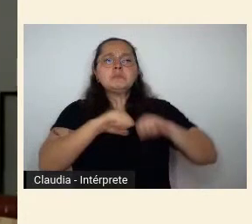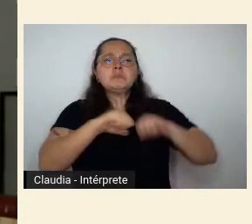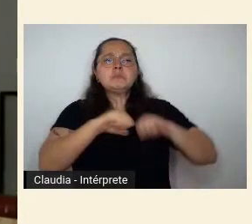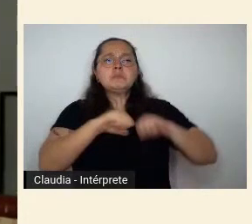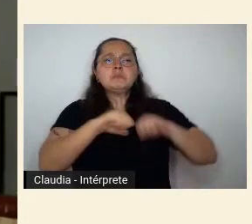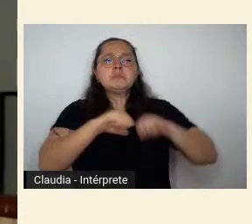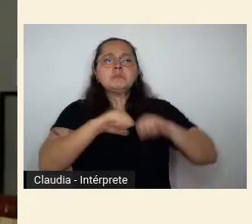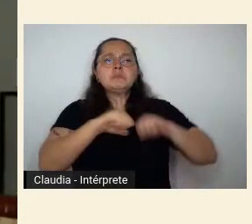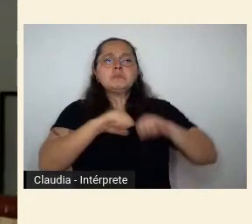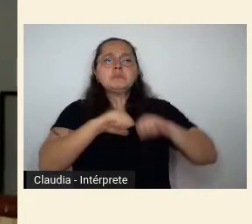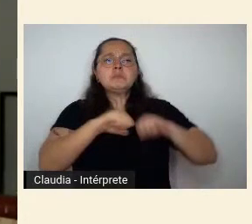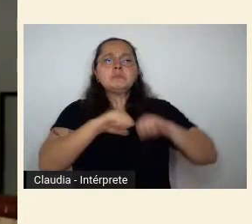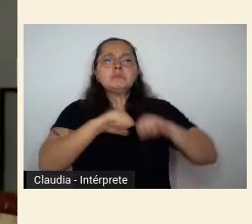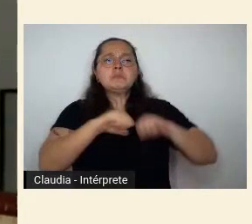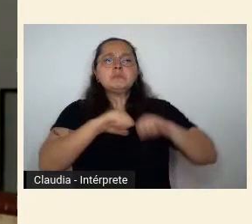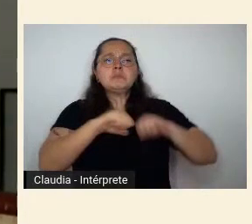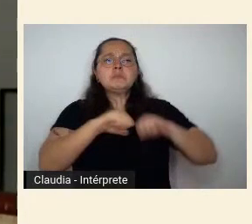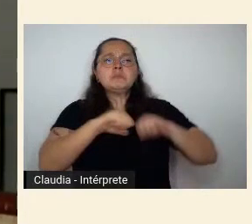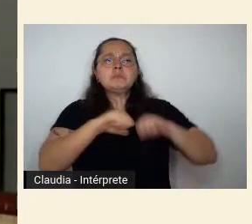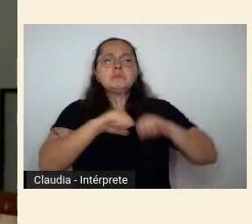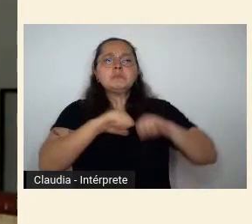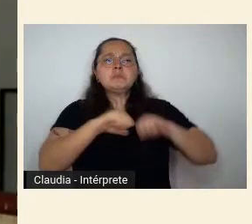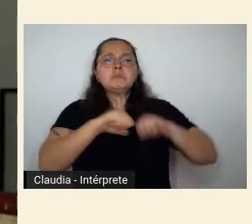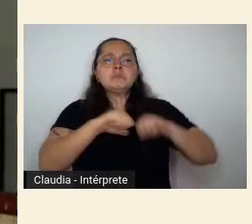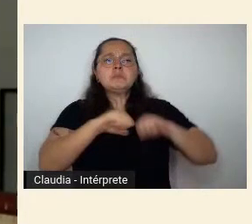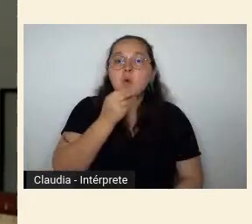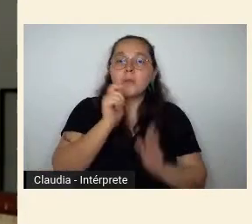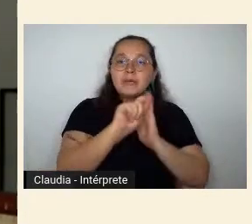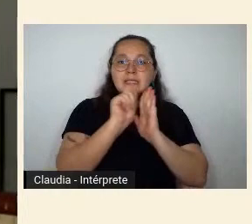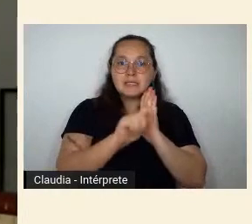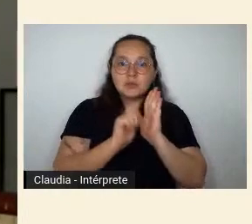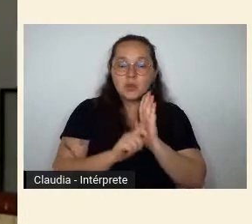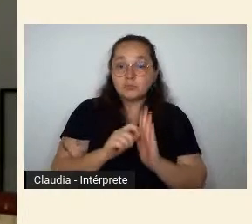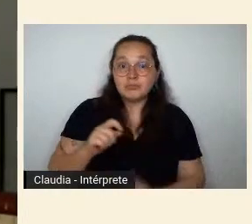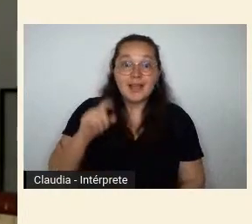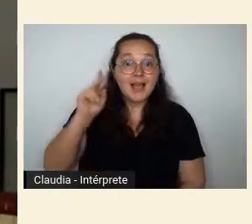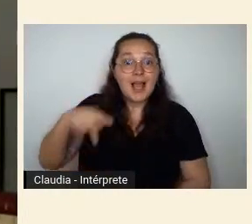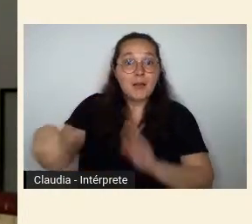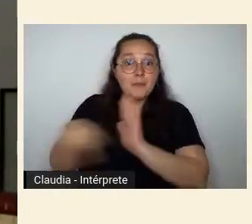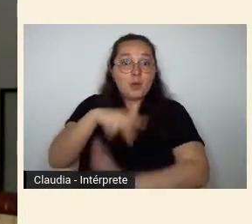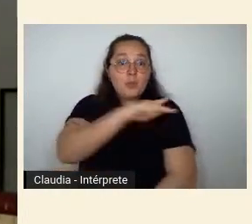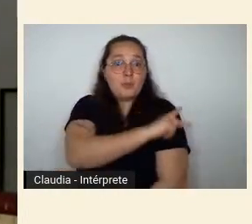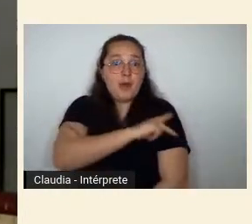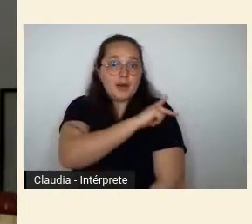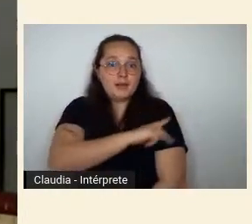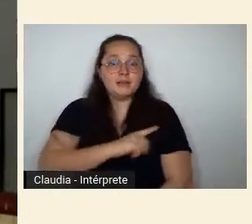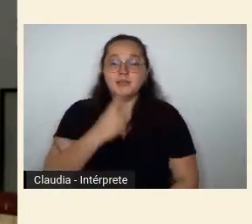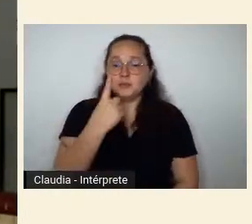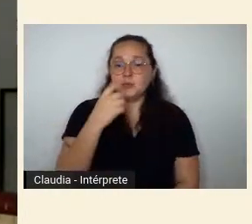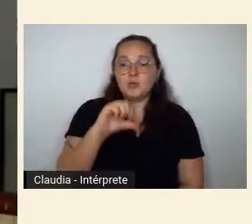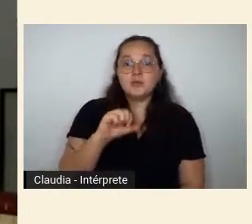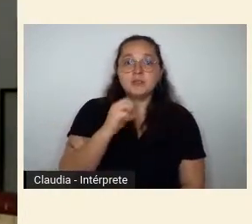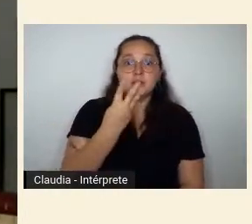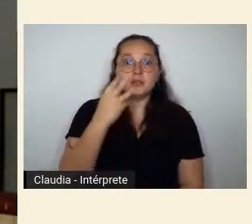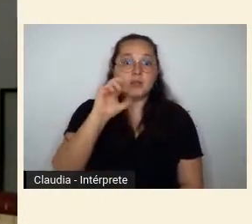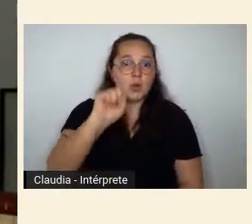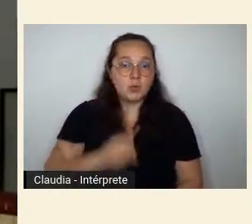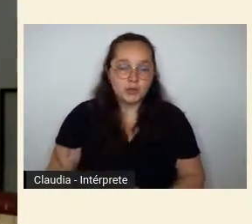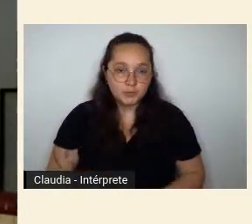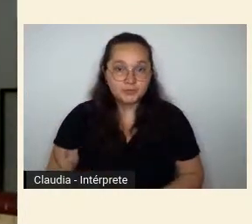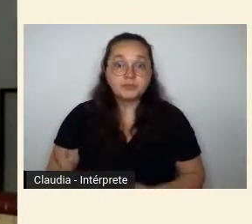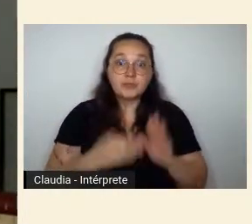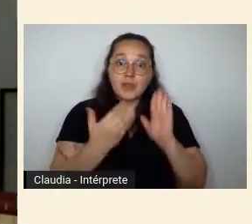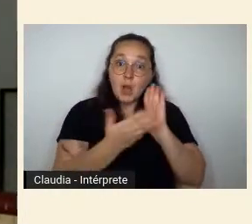Modernismo livro do escritor paraibano Acendi no Leite lançado em 1938 como já dito o livro seguia a linha de